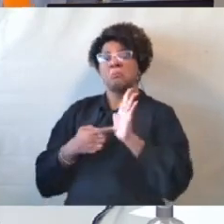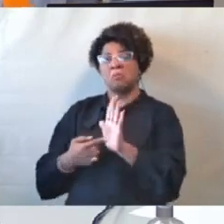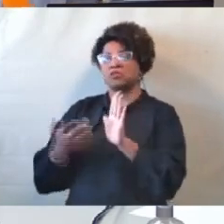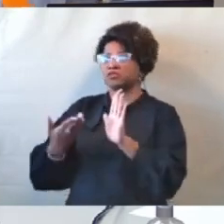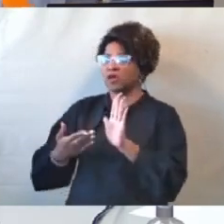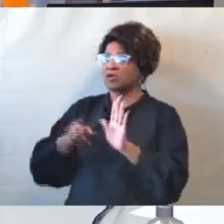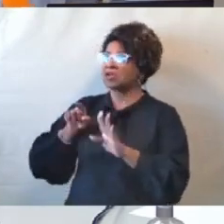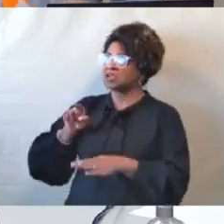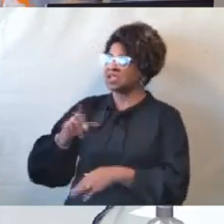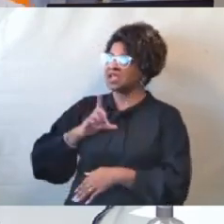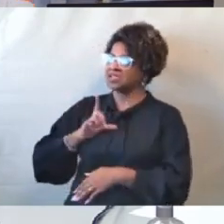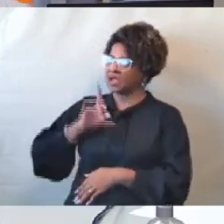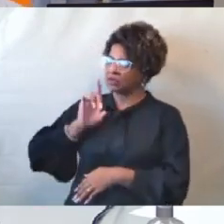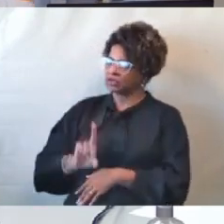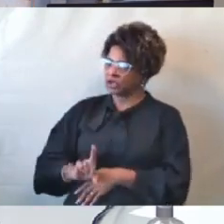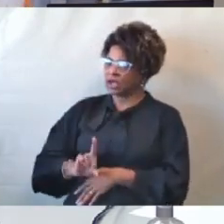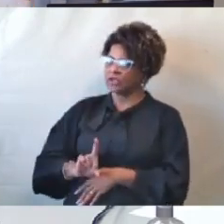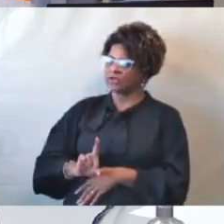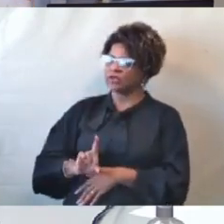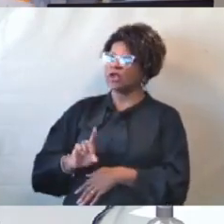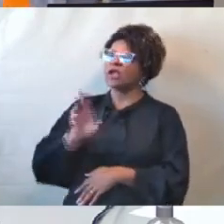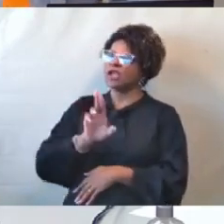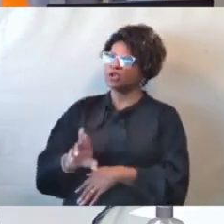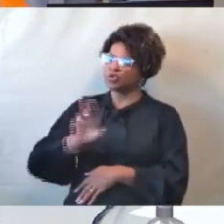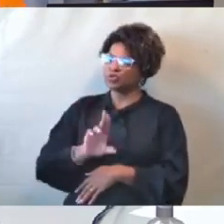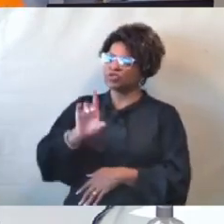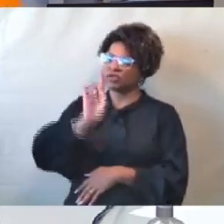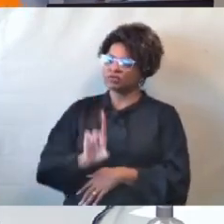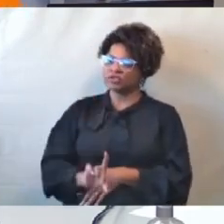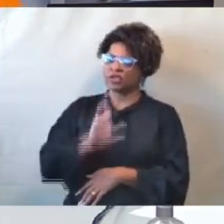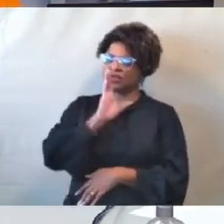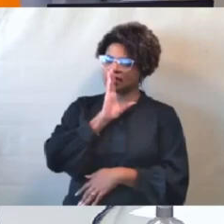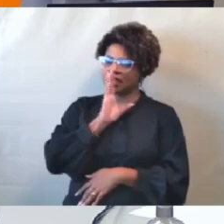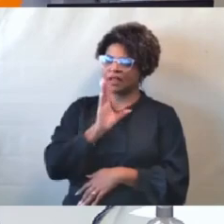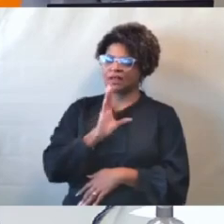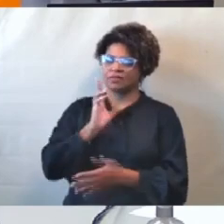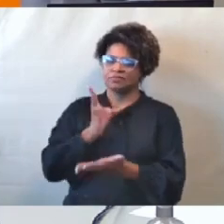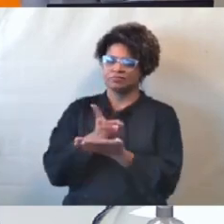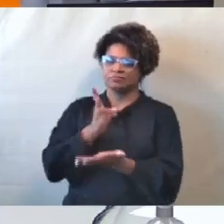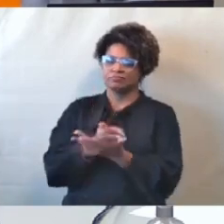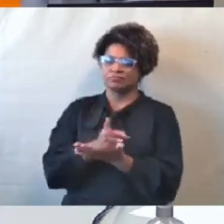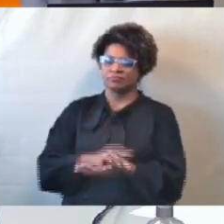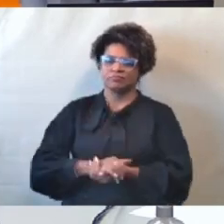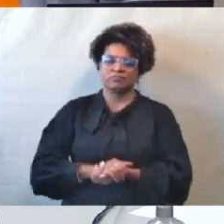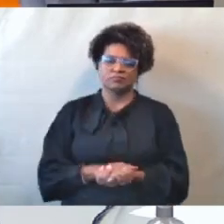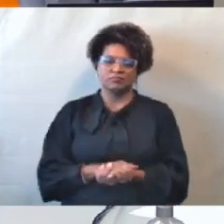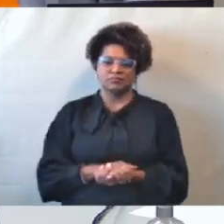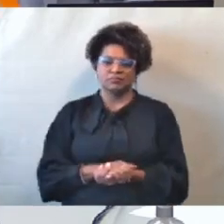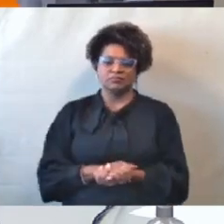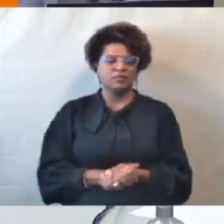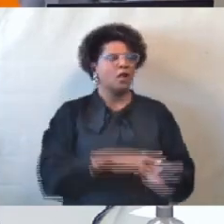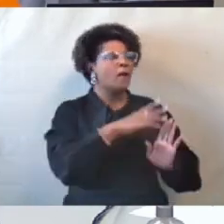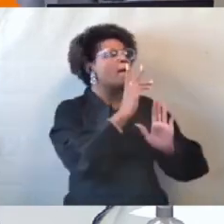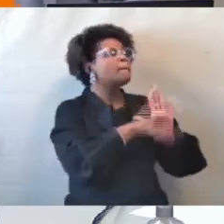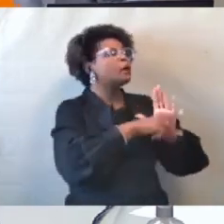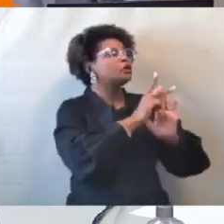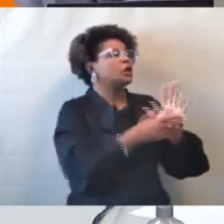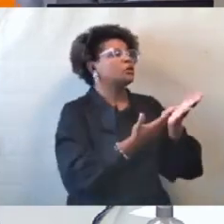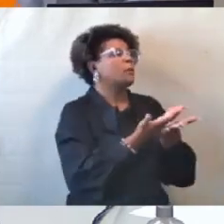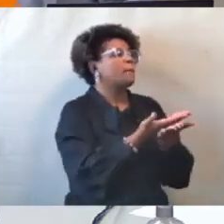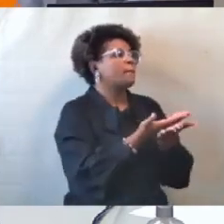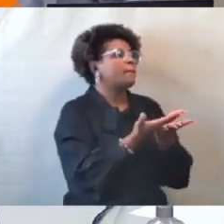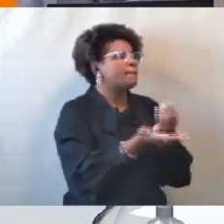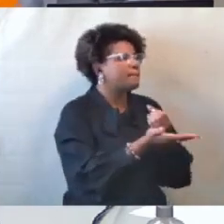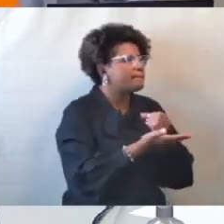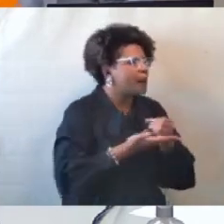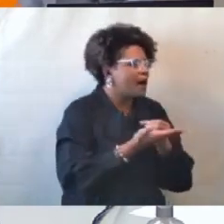utiliza-se da faculdade de permanecer em silêncio. O projeto básico só foi